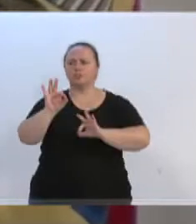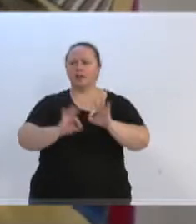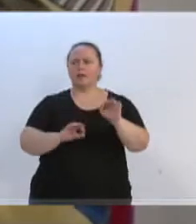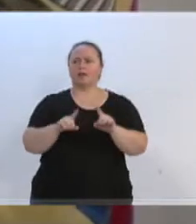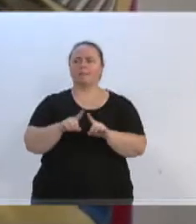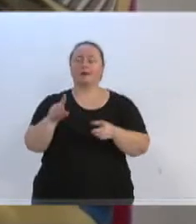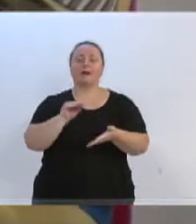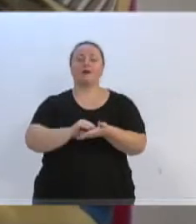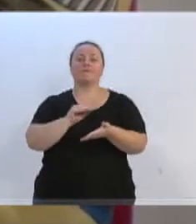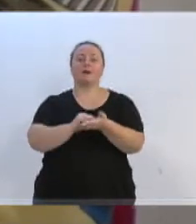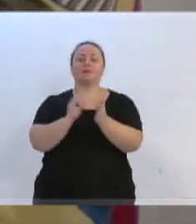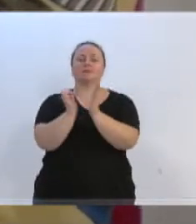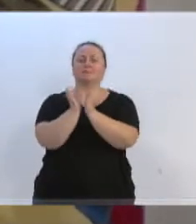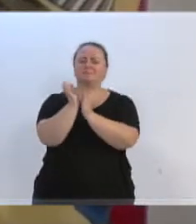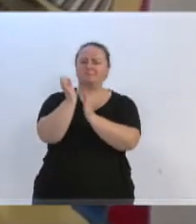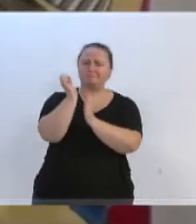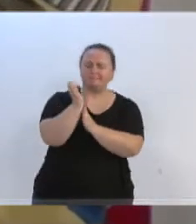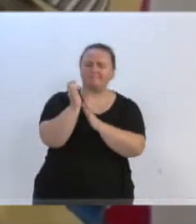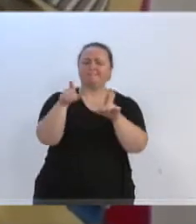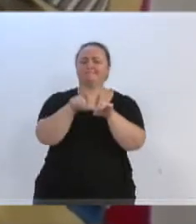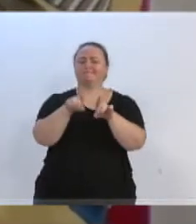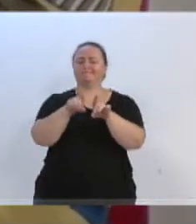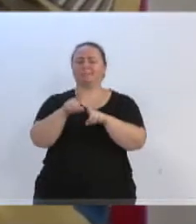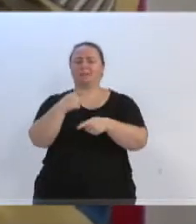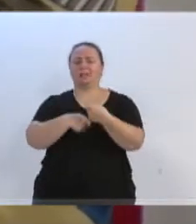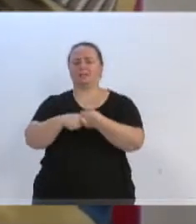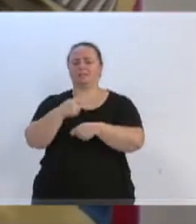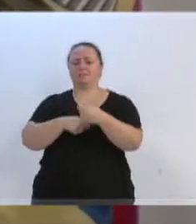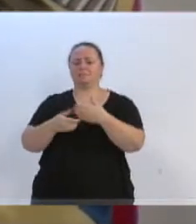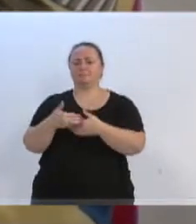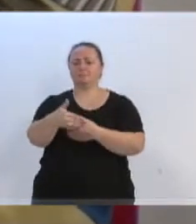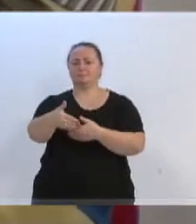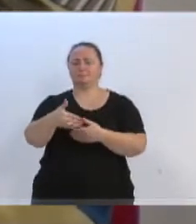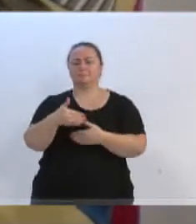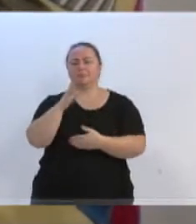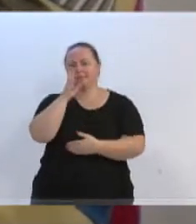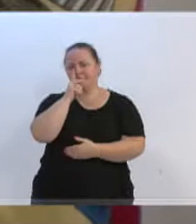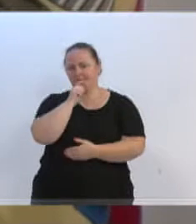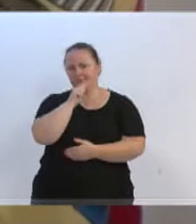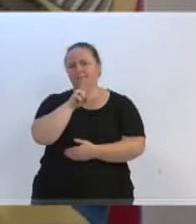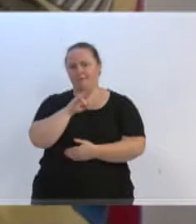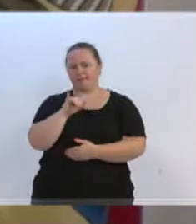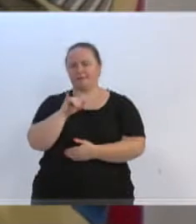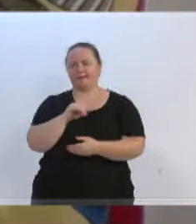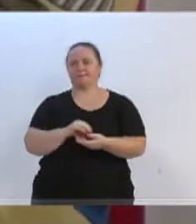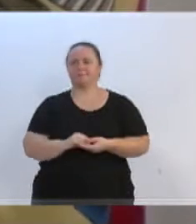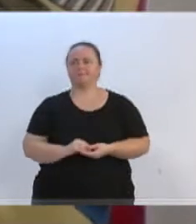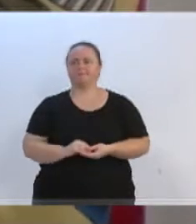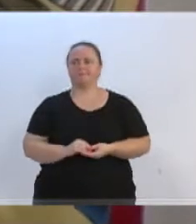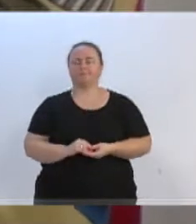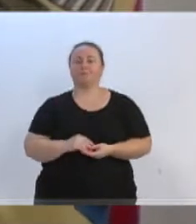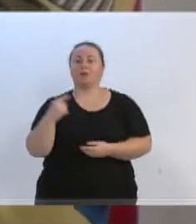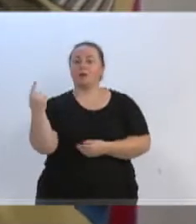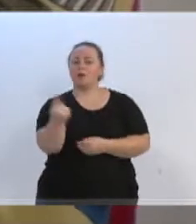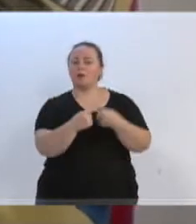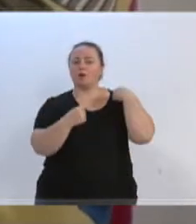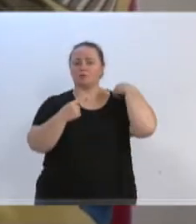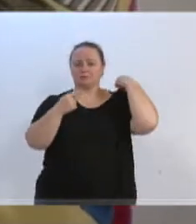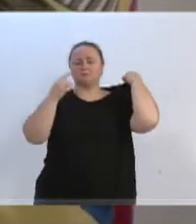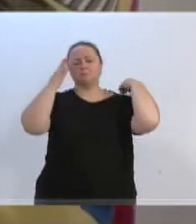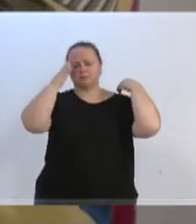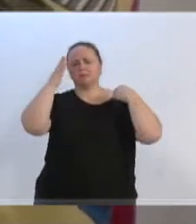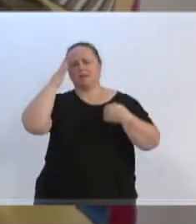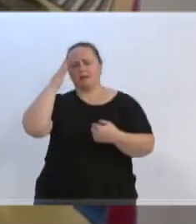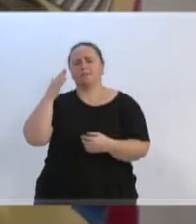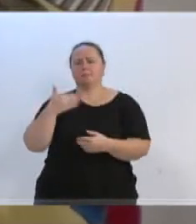é o processo burocrático e administrativo que demora. Nós entendemos, principalmente nós que somos entes federativos, sabemos o que isso acontece e